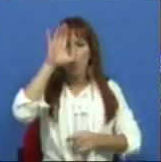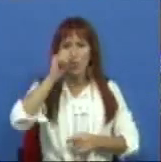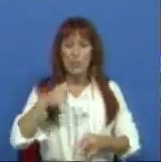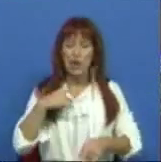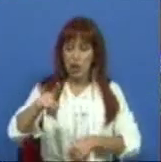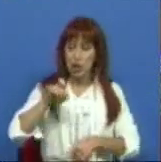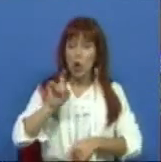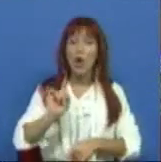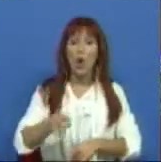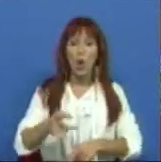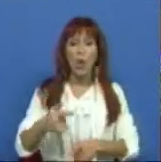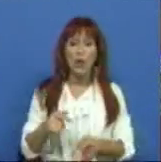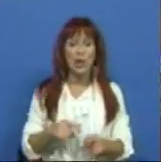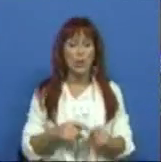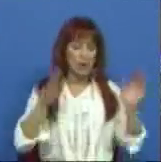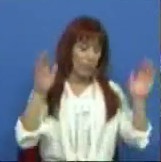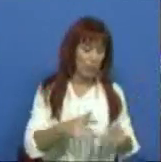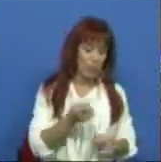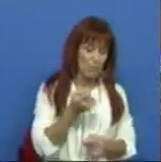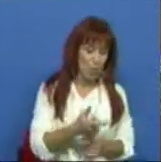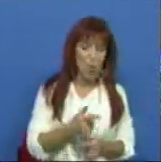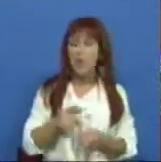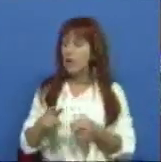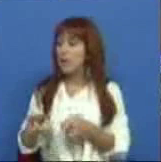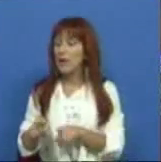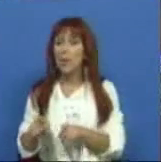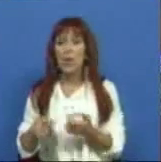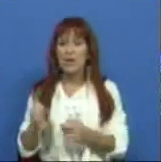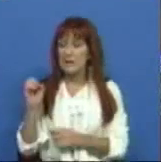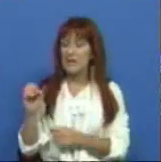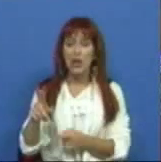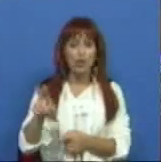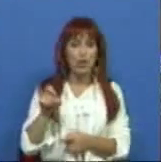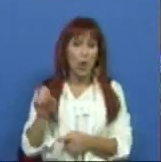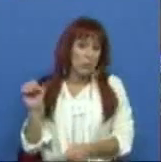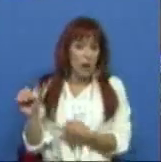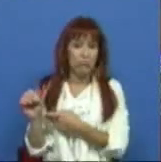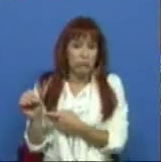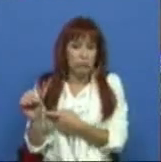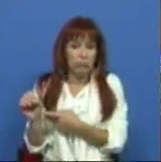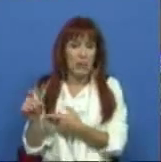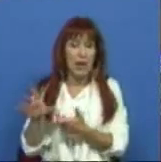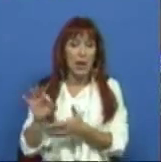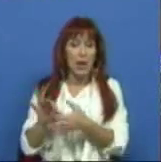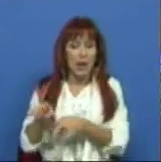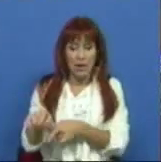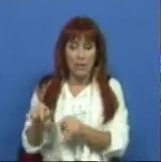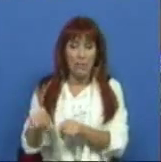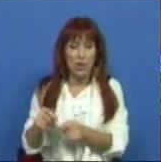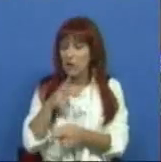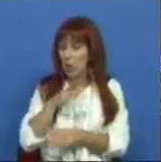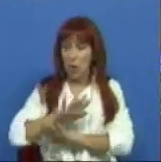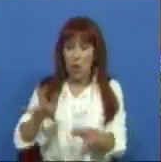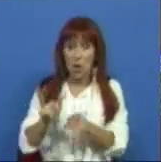Governo escolhe é entre reduzir muito pouco e ficar a zero, escolhe o zero relativamente a este